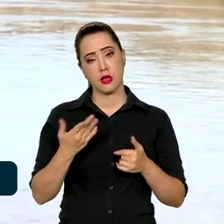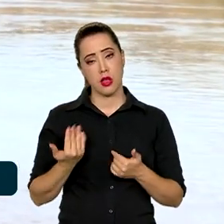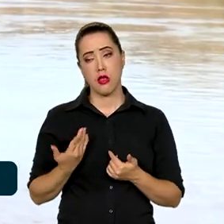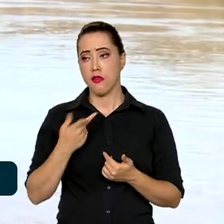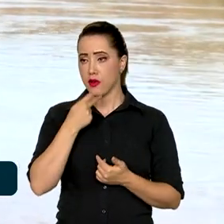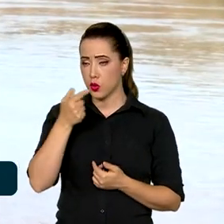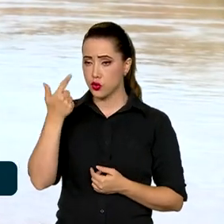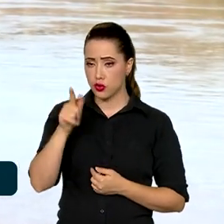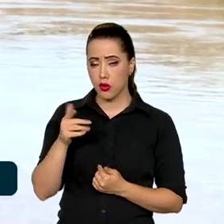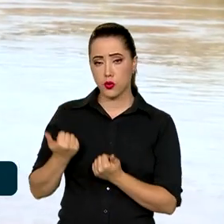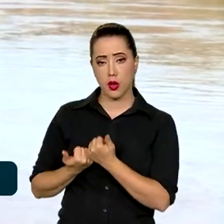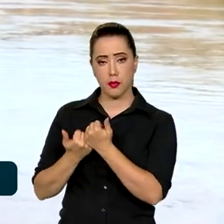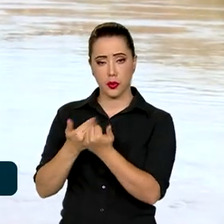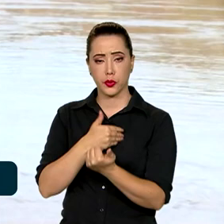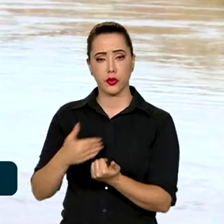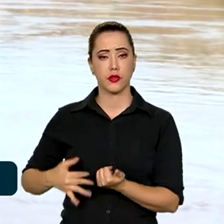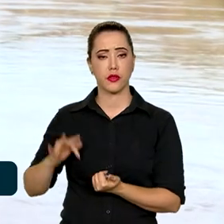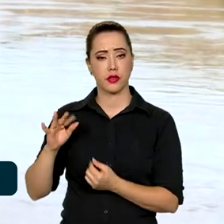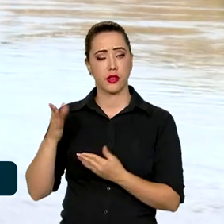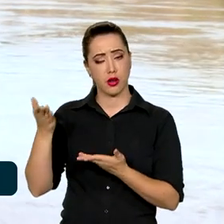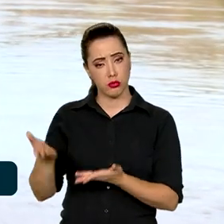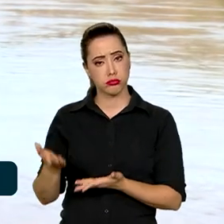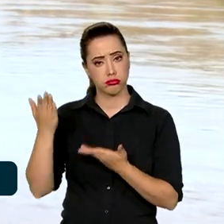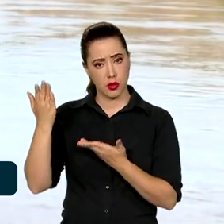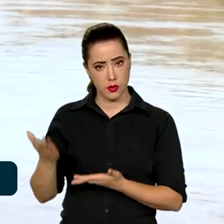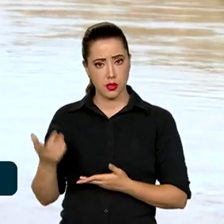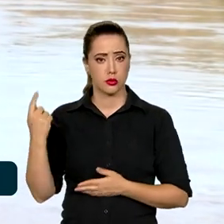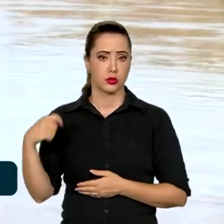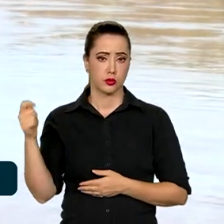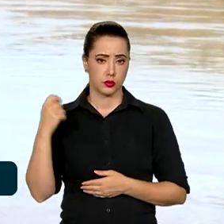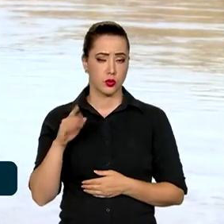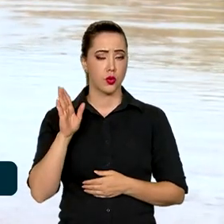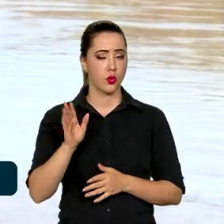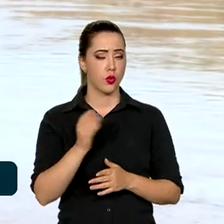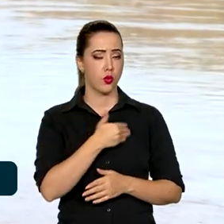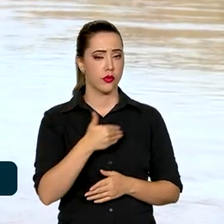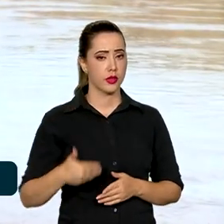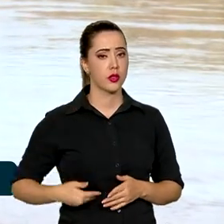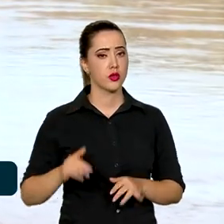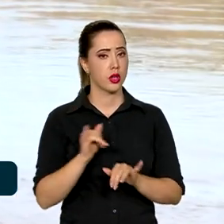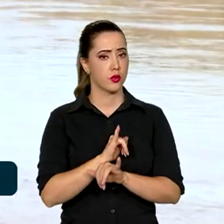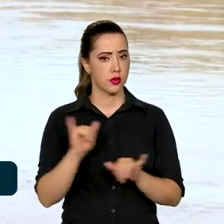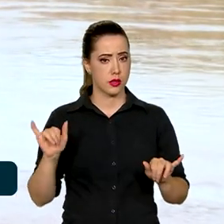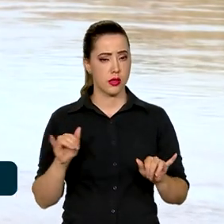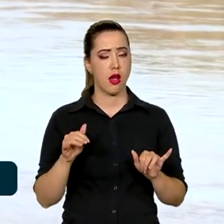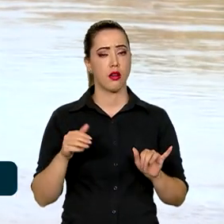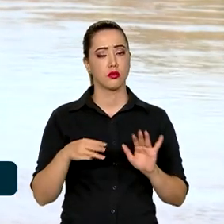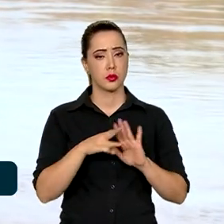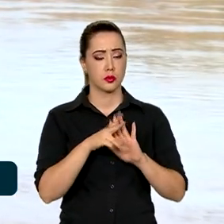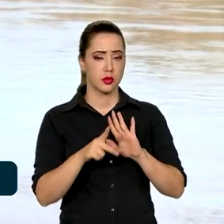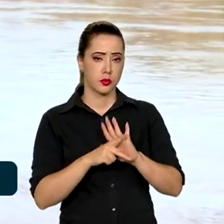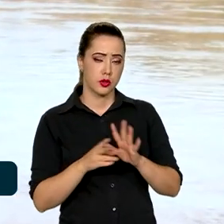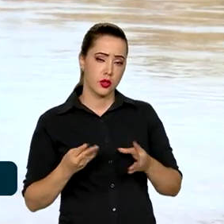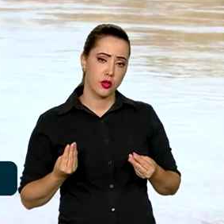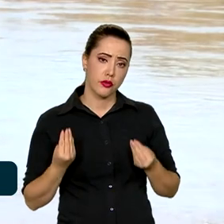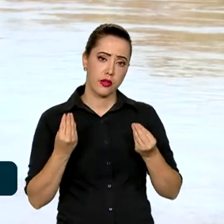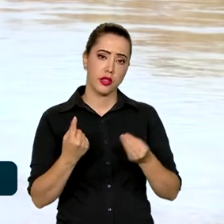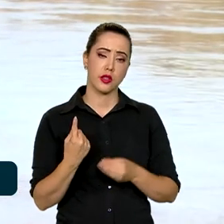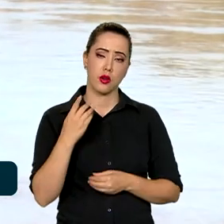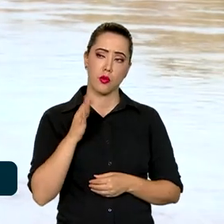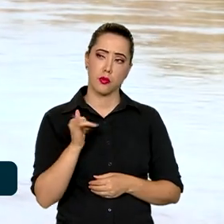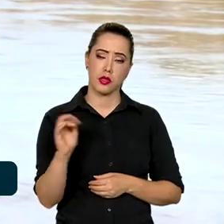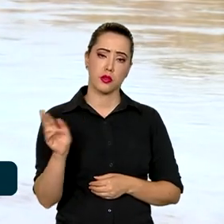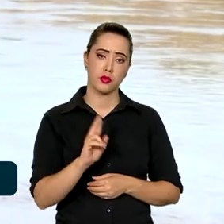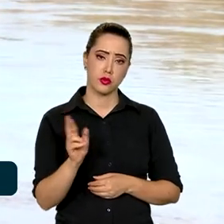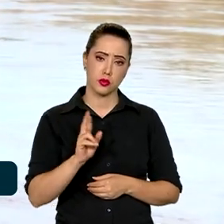federal ao Estado. O governo já havia anunciado a edição de uma medida provisória que destina um bilhão de